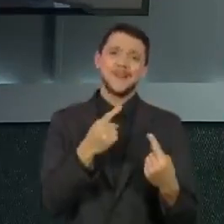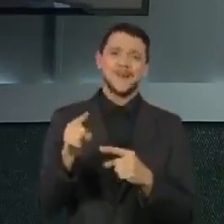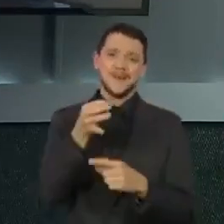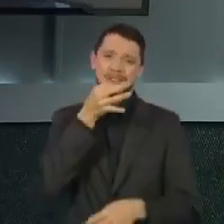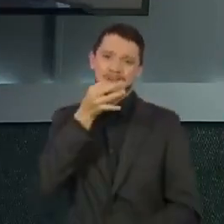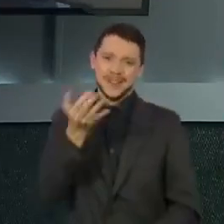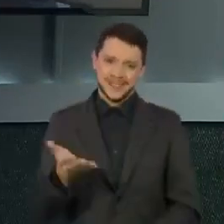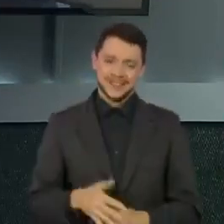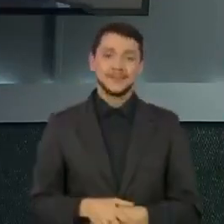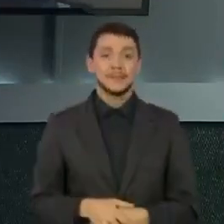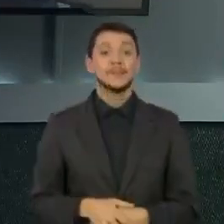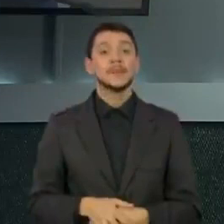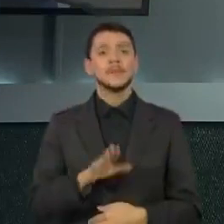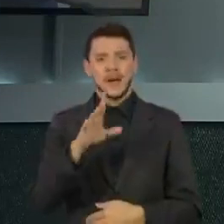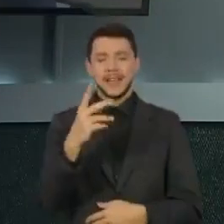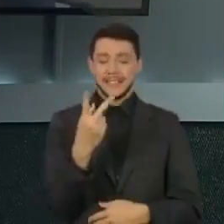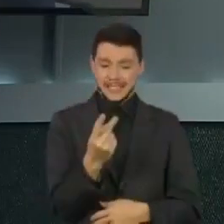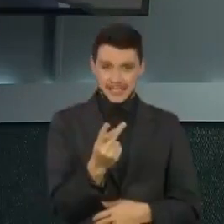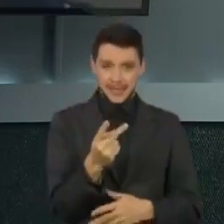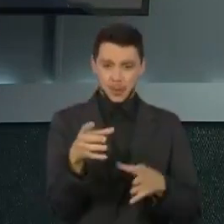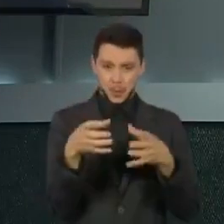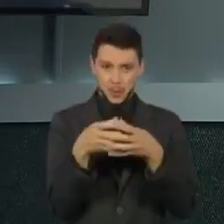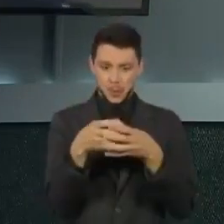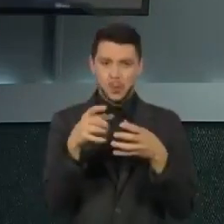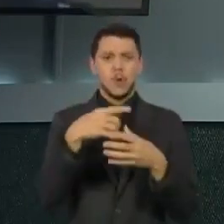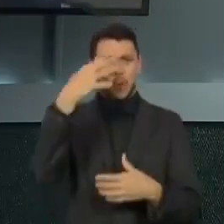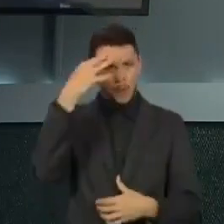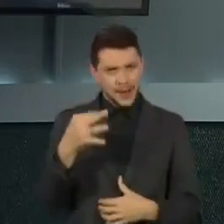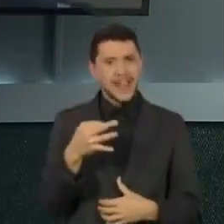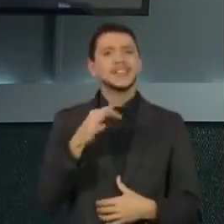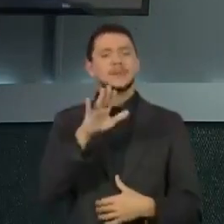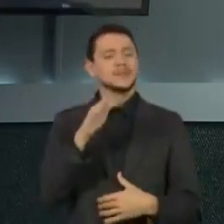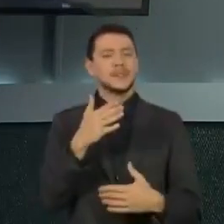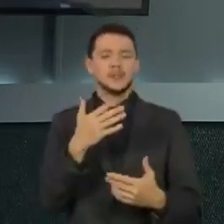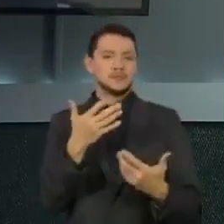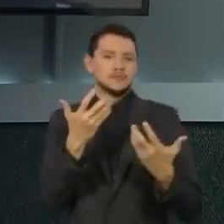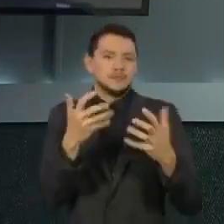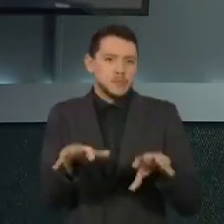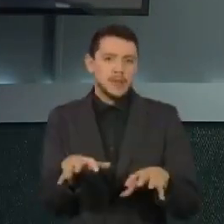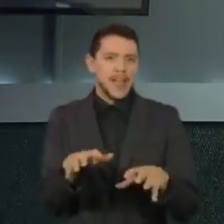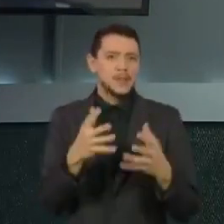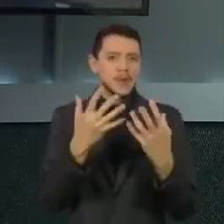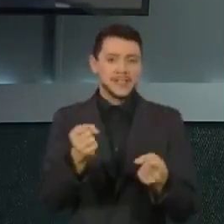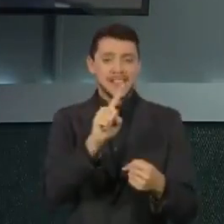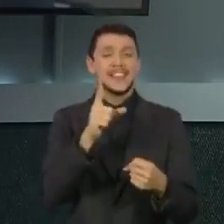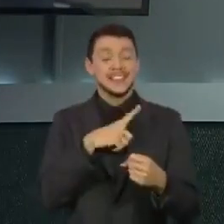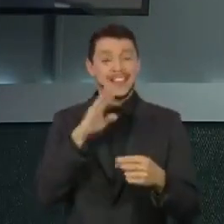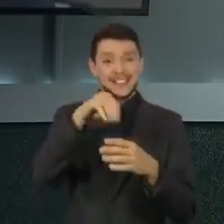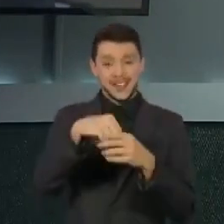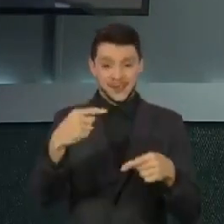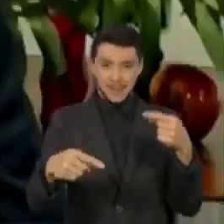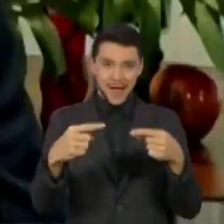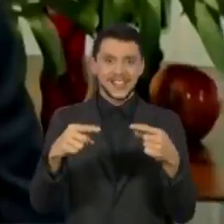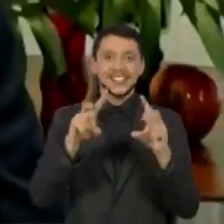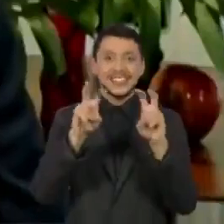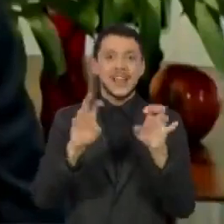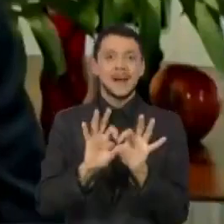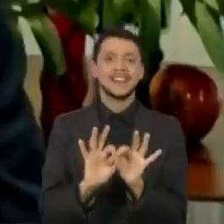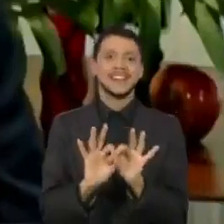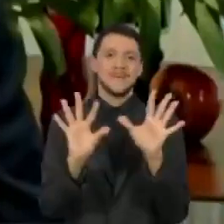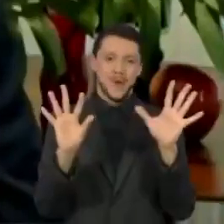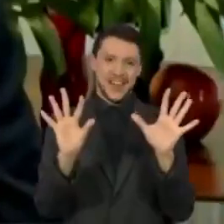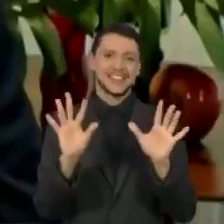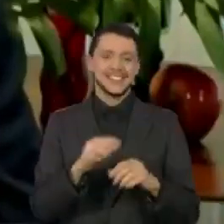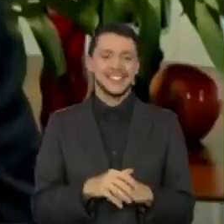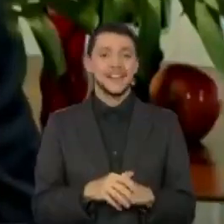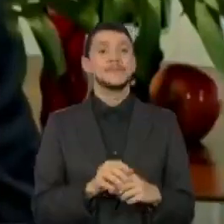aquele que compreende muito bem e, por isso, rejeita, faz parte do debate dentro de uma democracia. E o primeiro grupo é um grupo